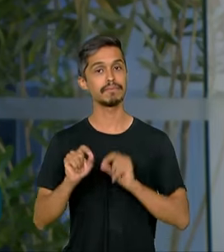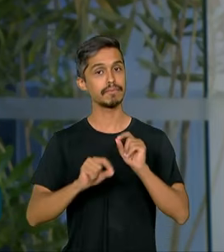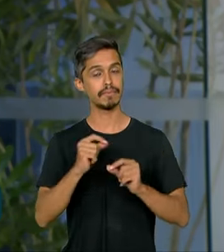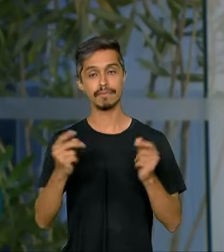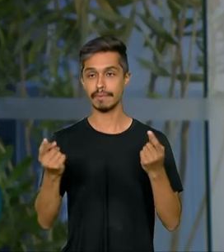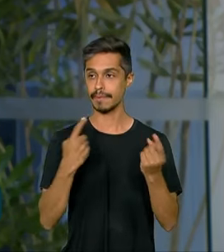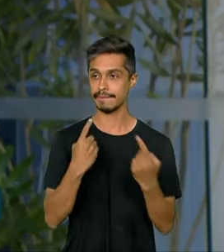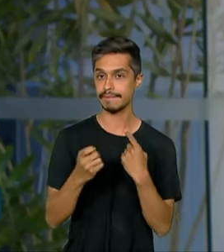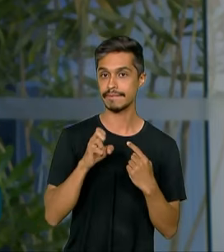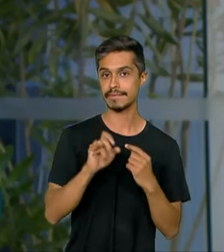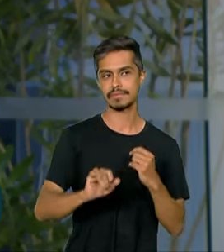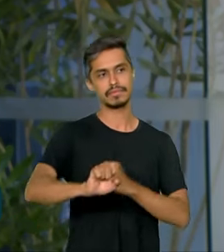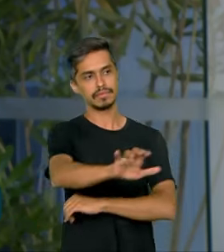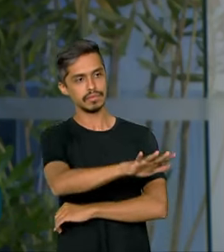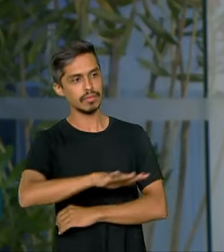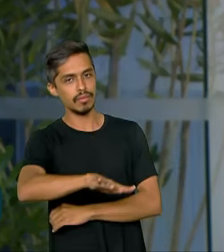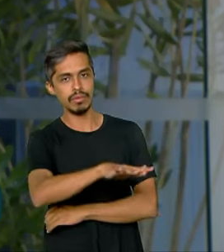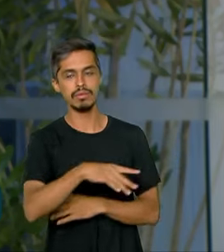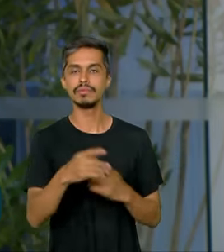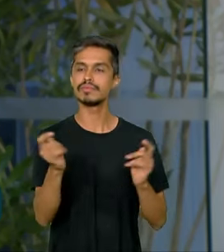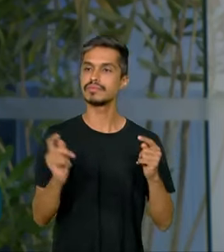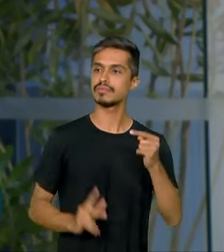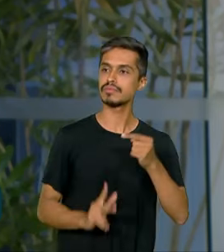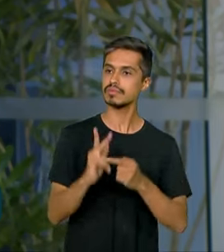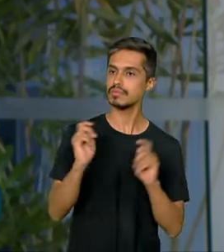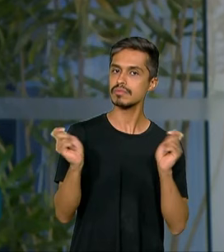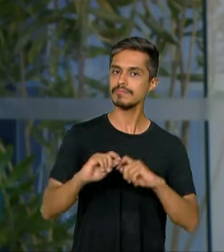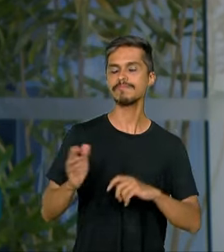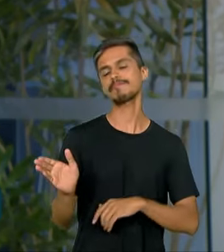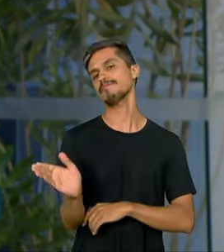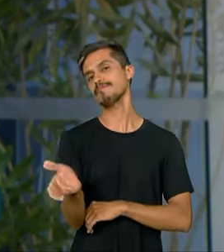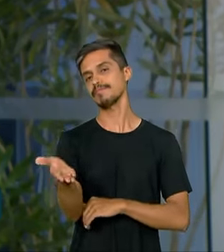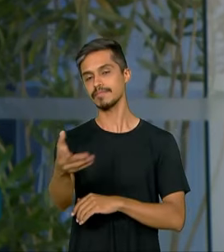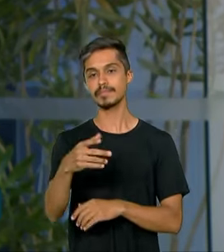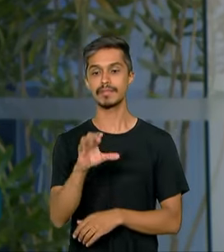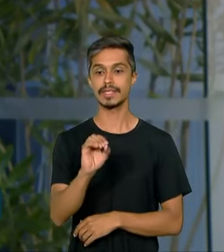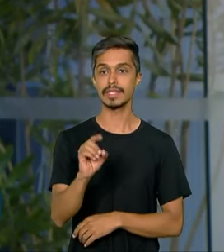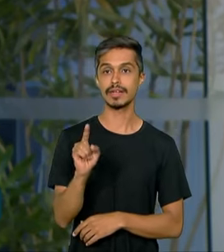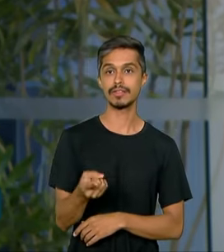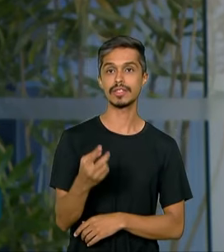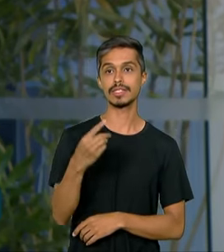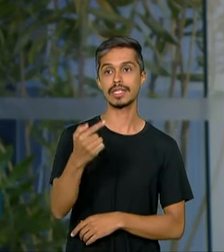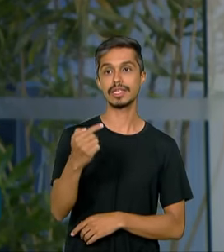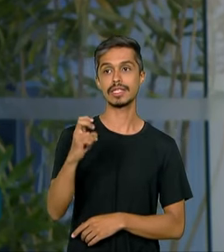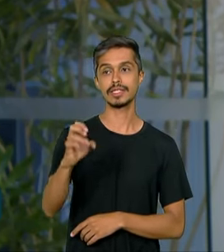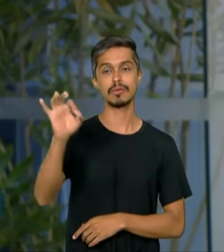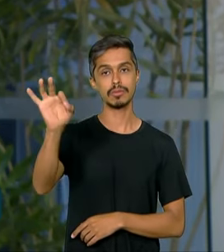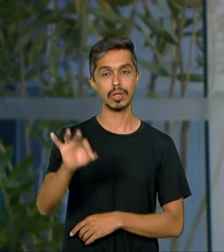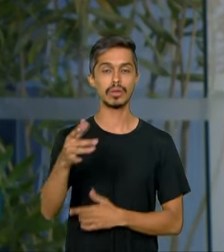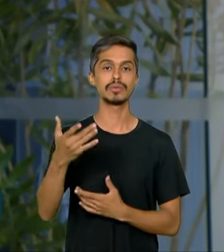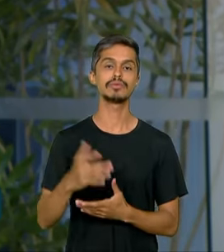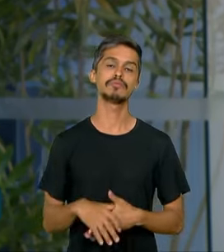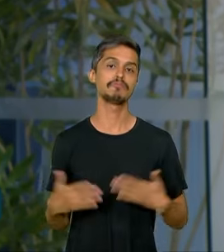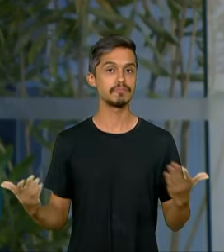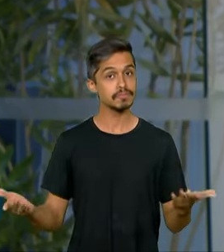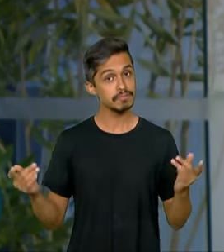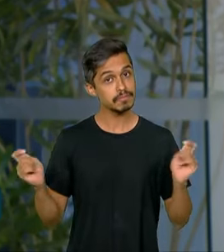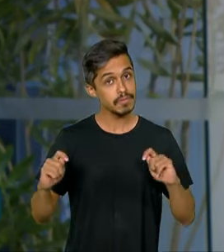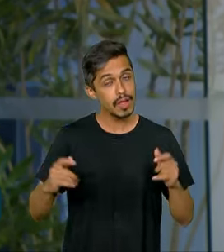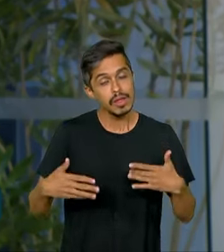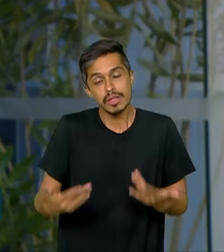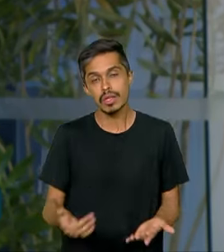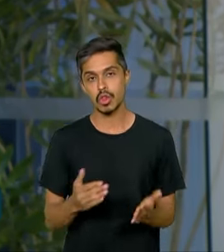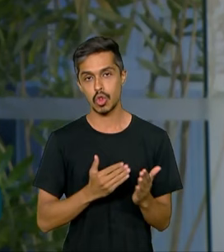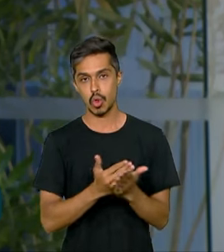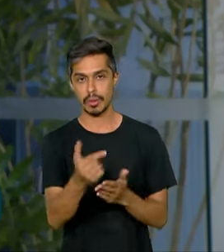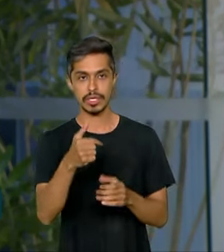agora é se nesse cenário esse corte pode ser acelerado para 0,75 ponto percentual. Por enquanto, para